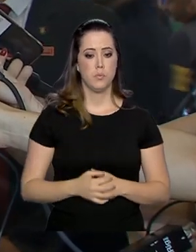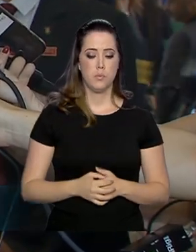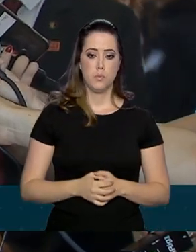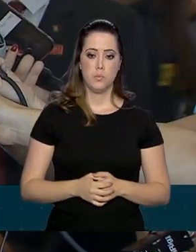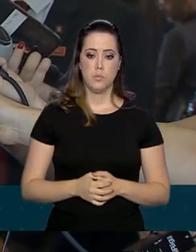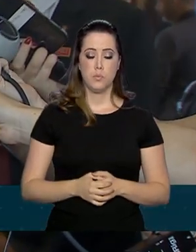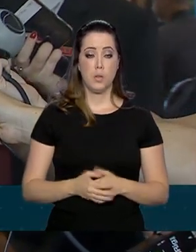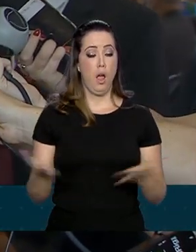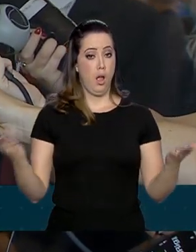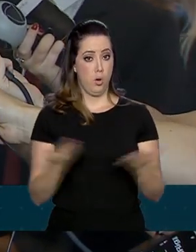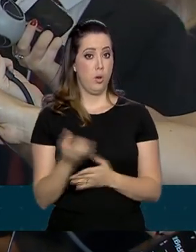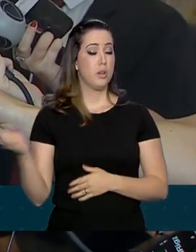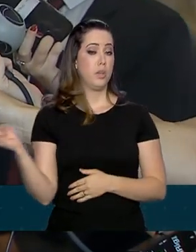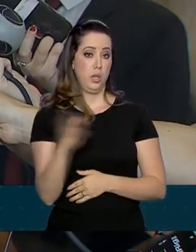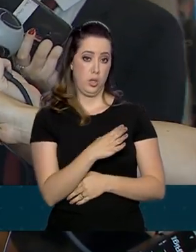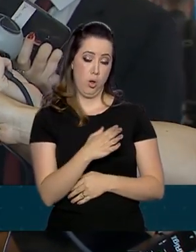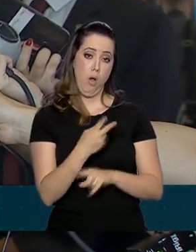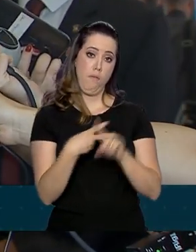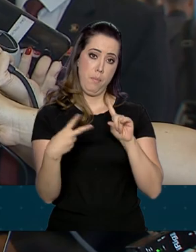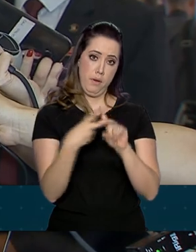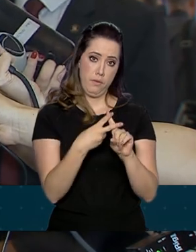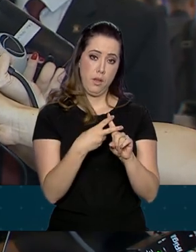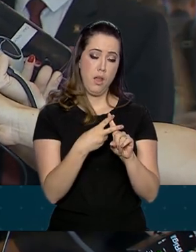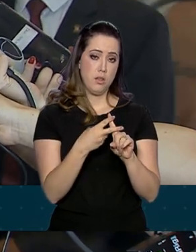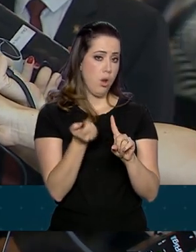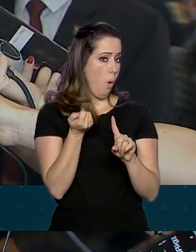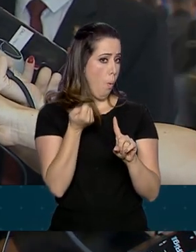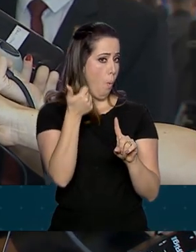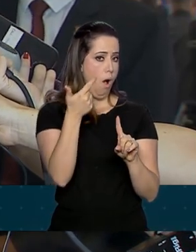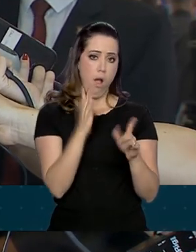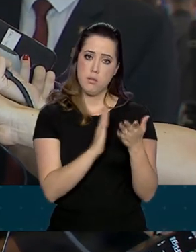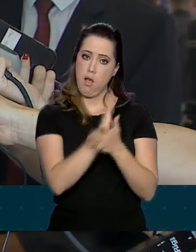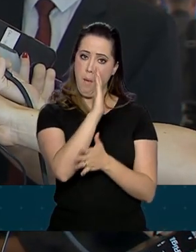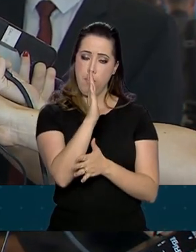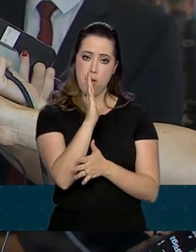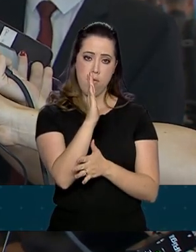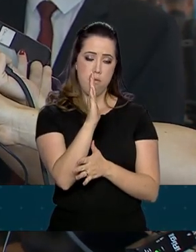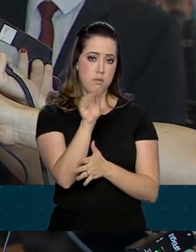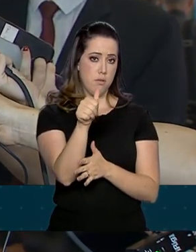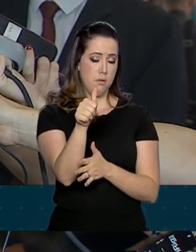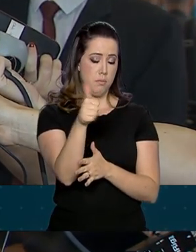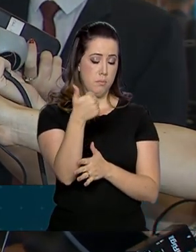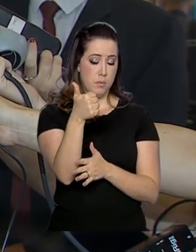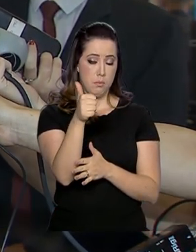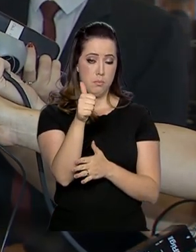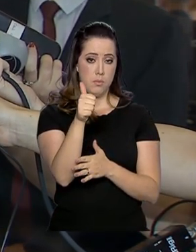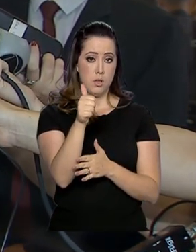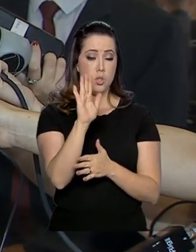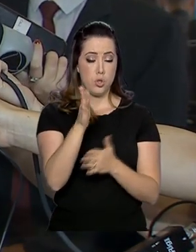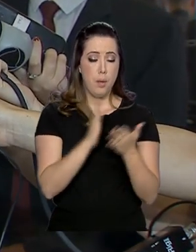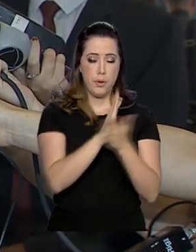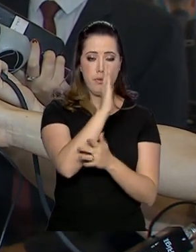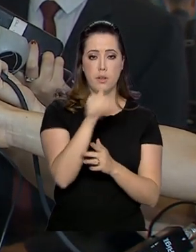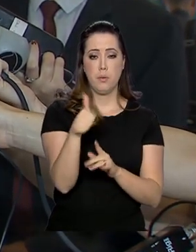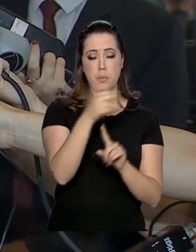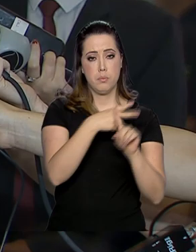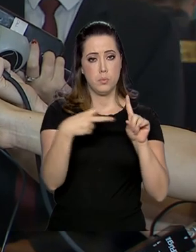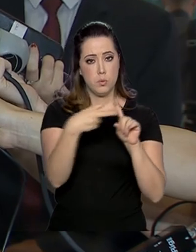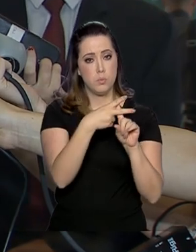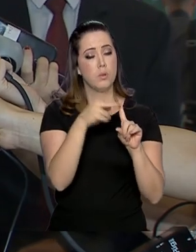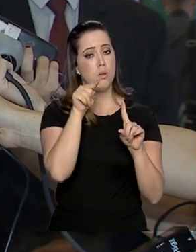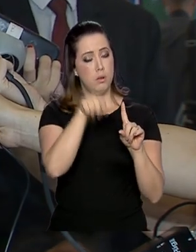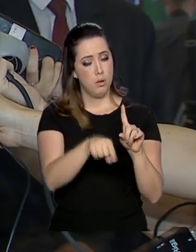que a nova previdência praticamente já foi aprovada no primeiro turno no Senado, há a possibilidade de